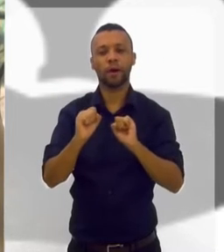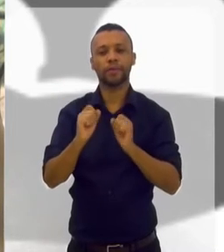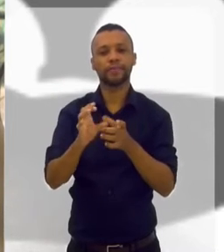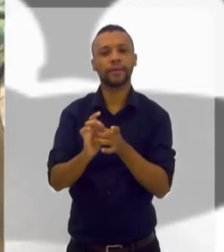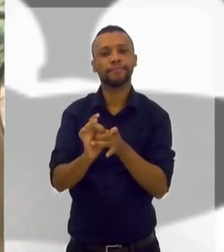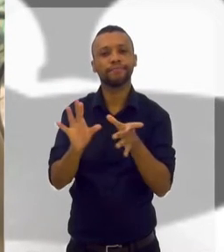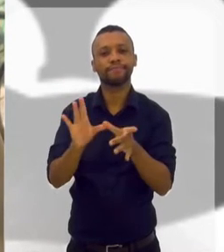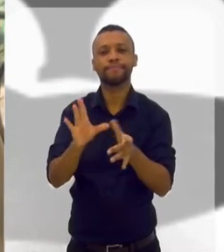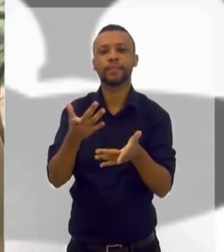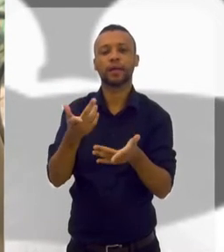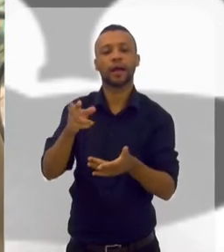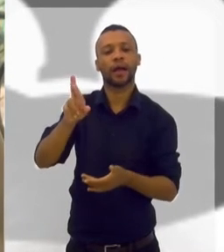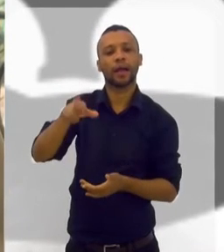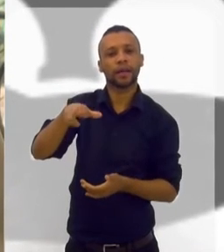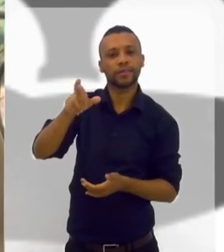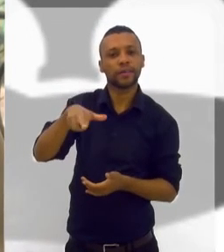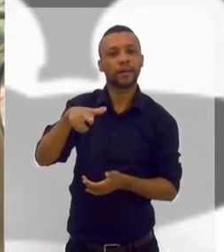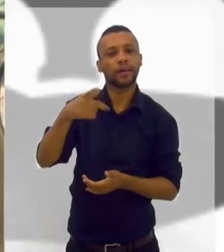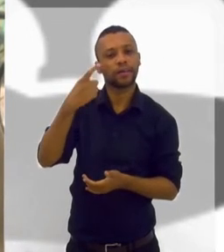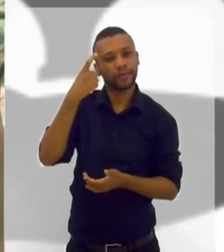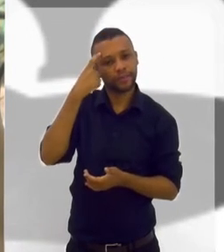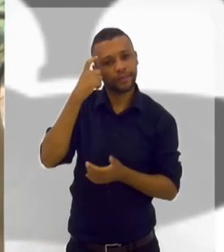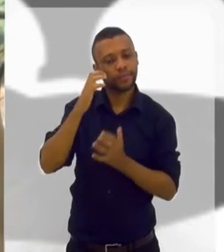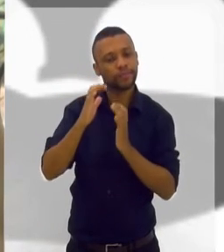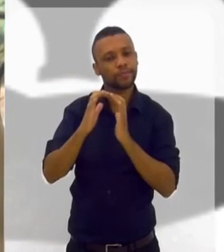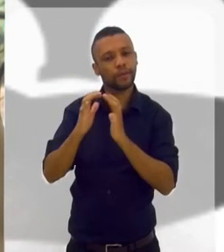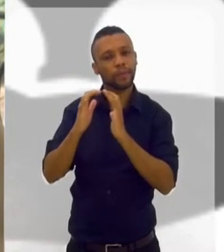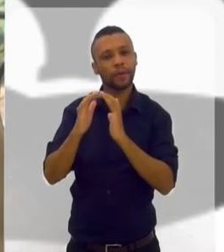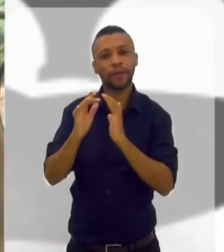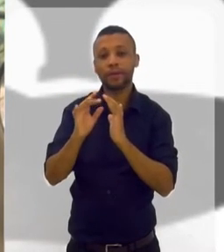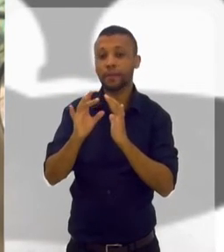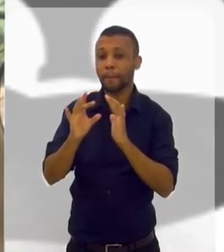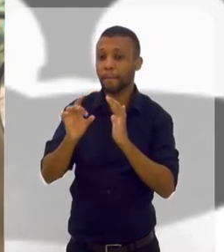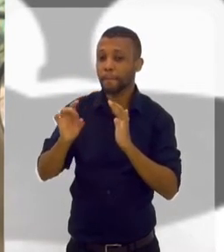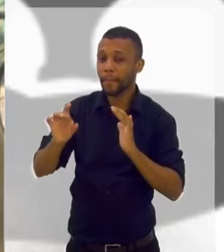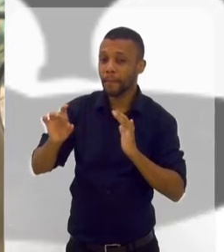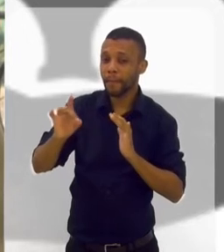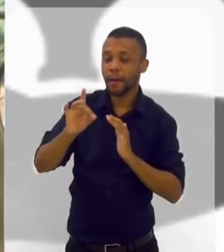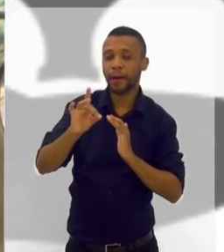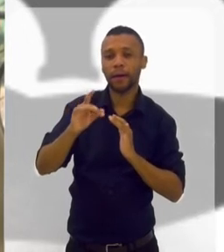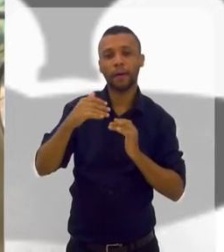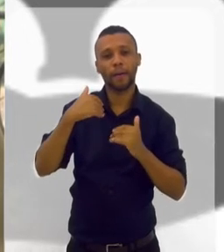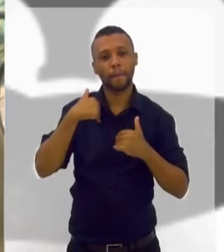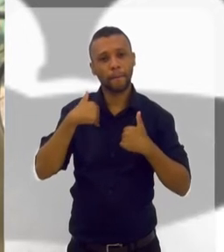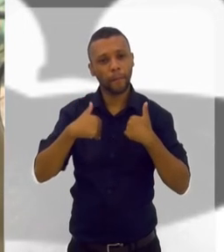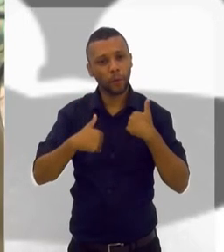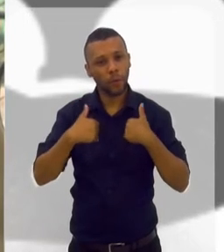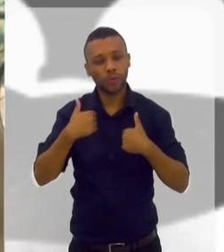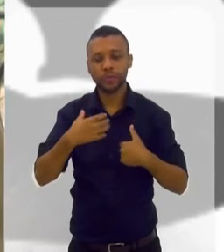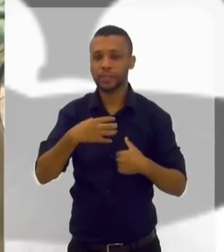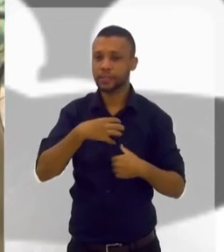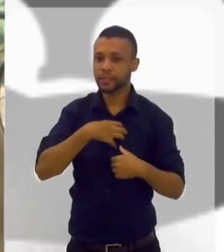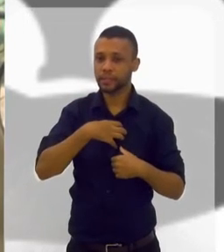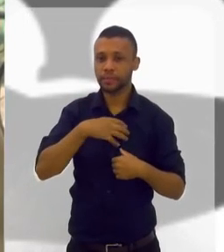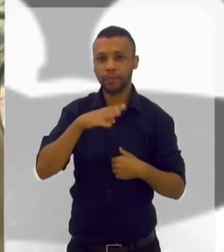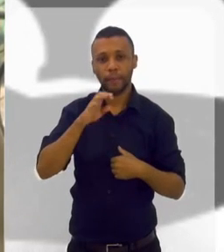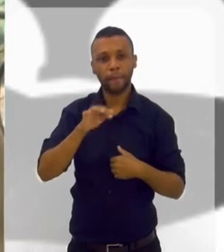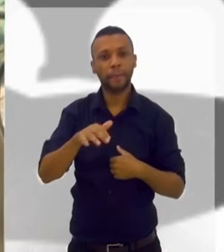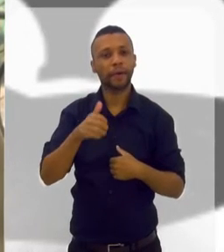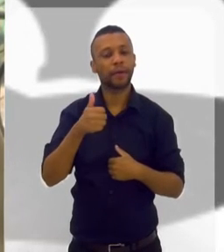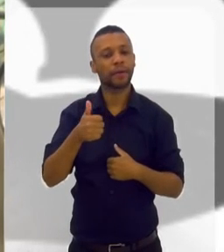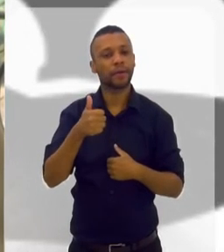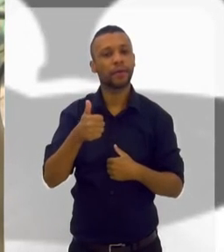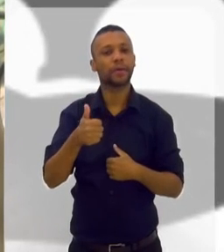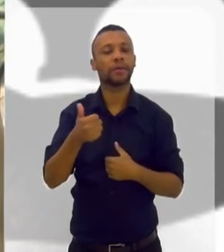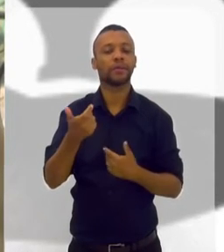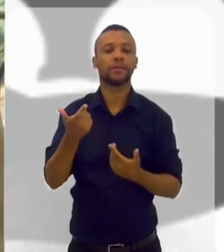relaxar o seu corpo, sua mente. Relaxando cada músculo, cada lêve. Se sentindo muito bem.